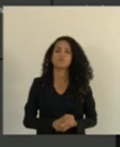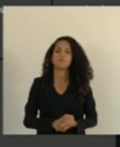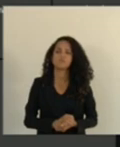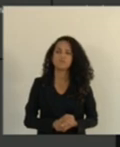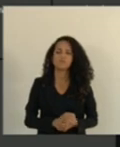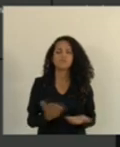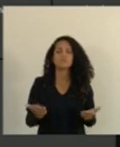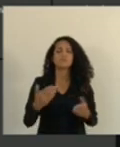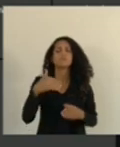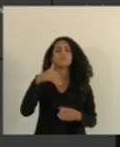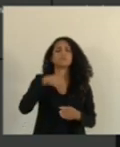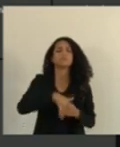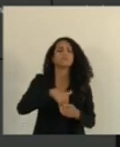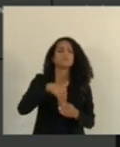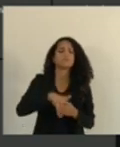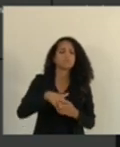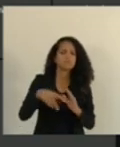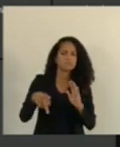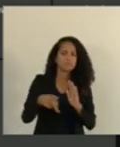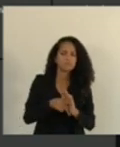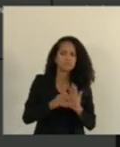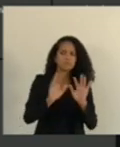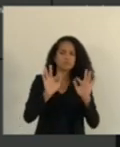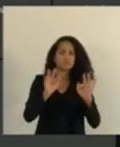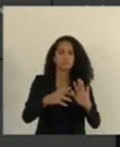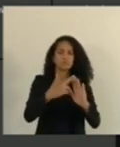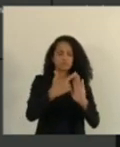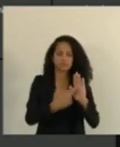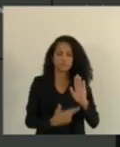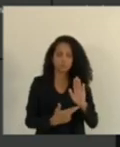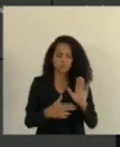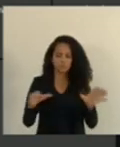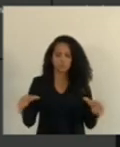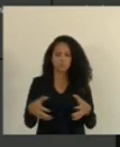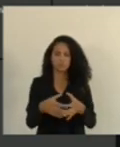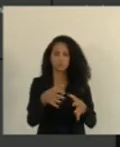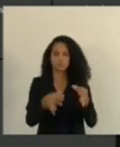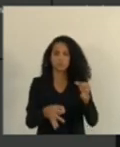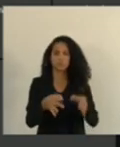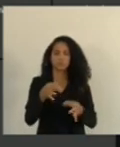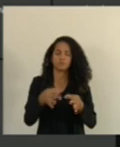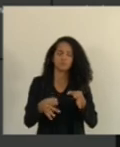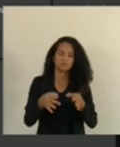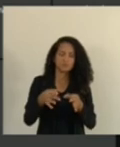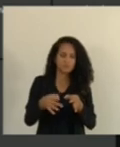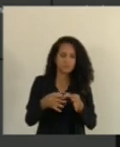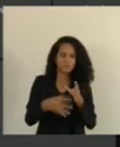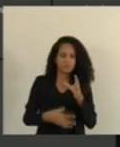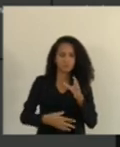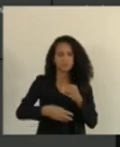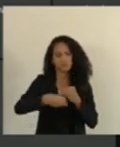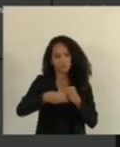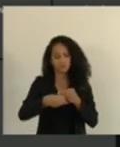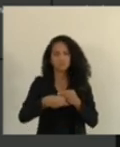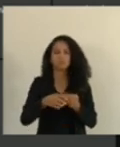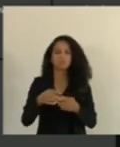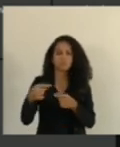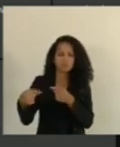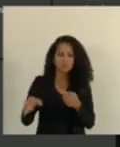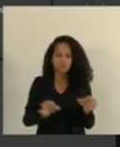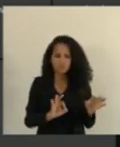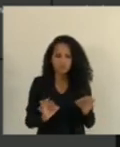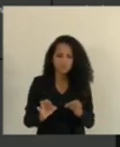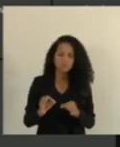Coloque em votação o parecer da redação final na comissão de justiça do projeto de lei complementar 19. Em discussão. Não vem quem quer discutir. Em